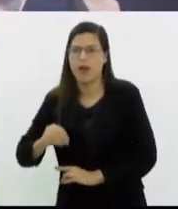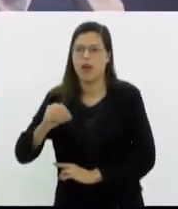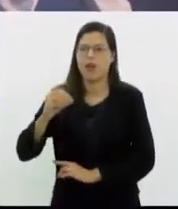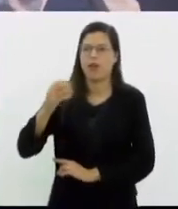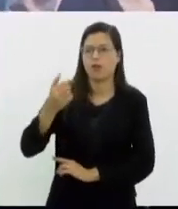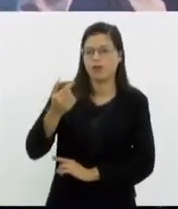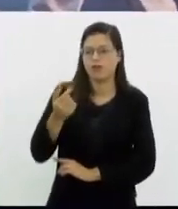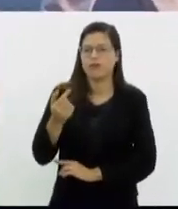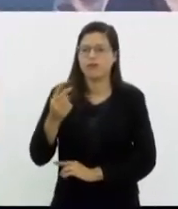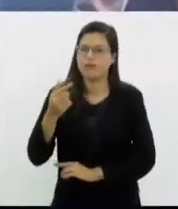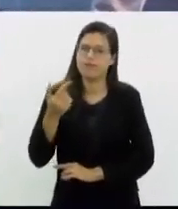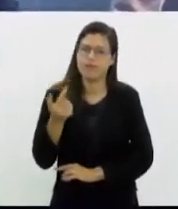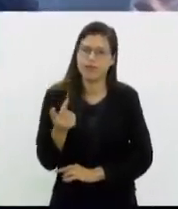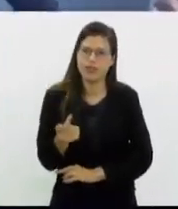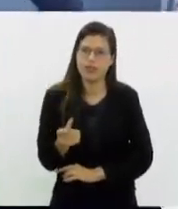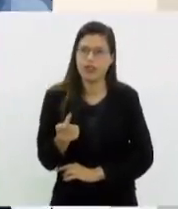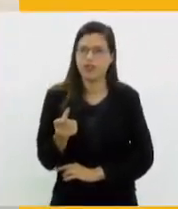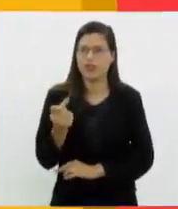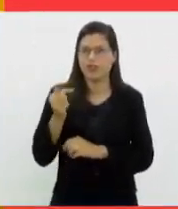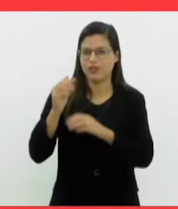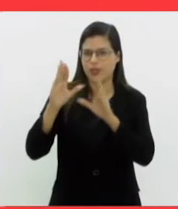domingos, às seis horas da tarde.